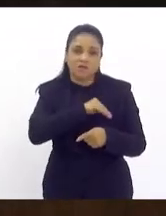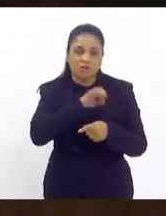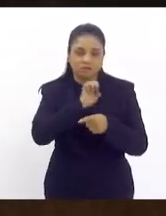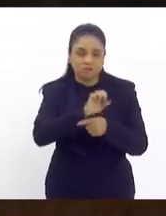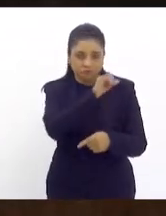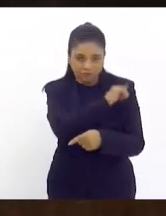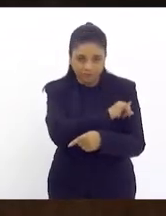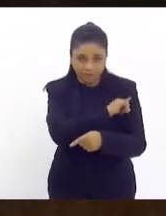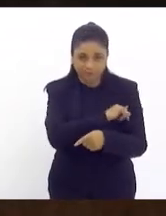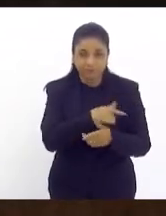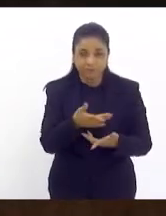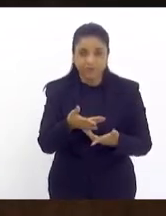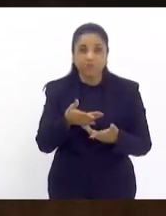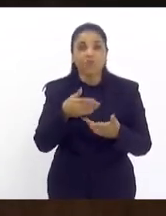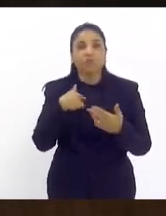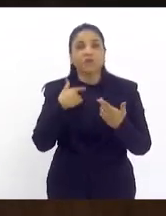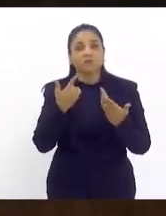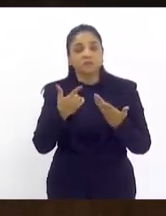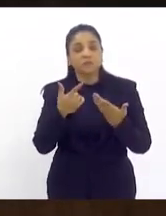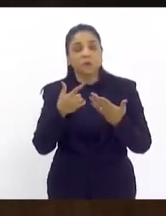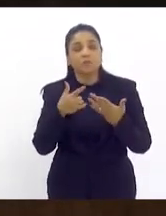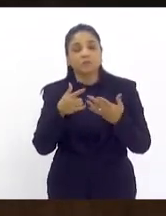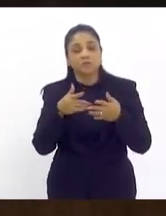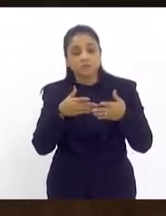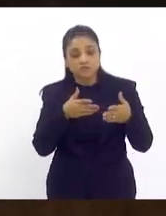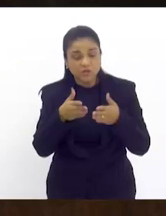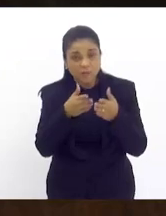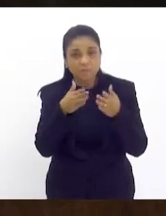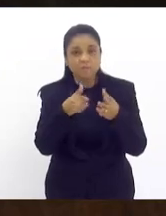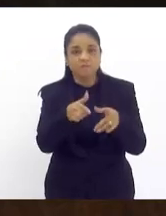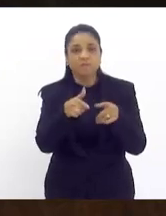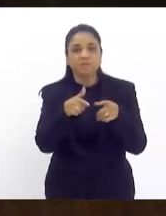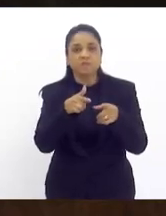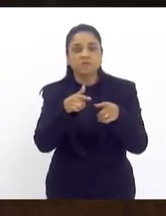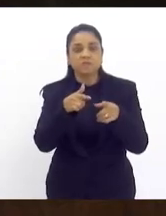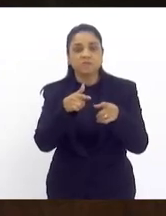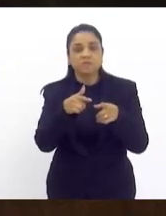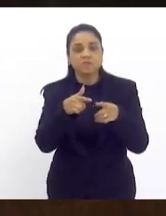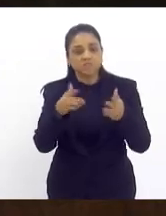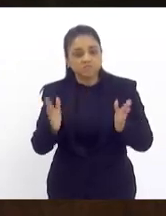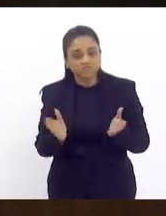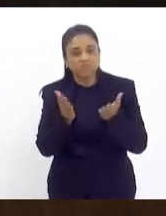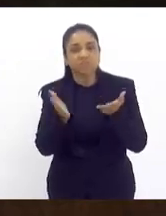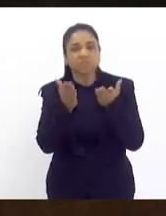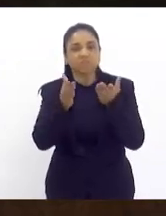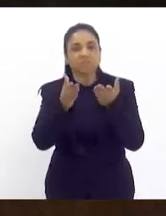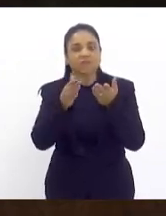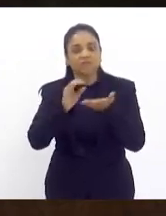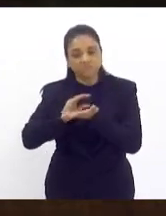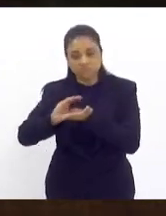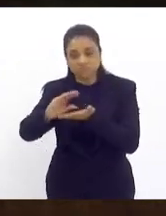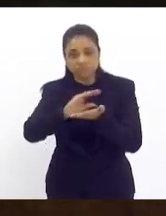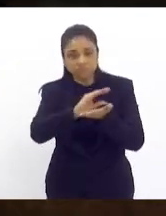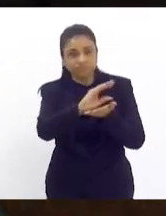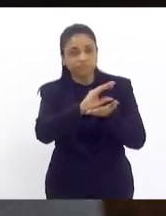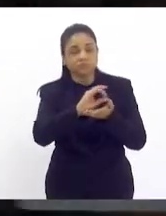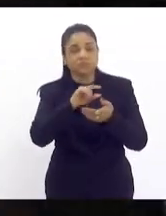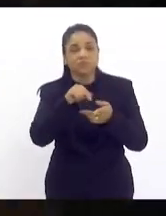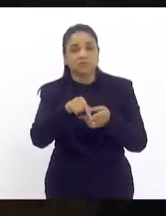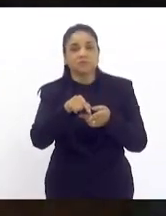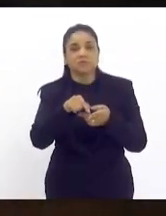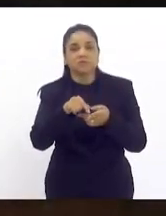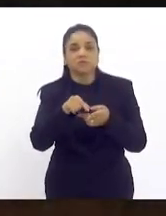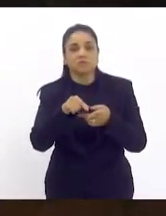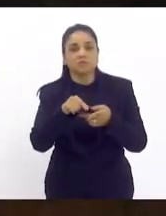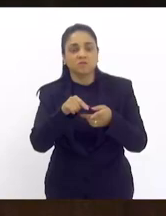caminhe no sentido de promover toda amenização no orçamento doméstico principalmente aquele